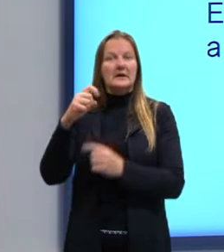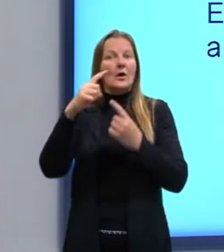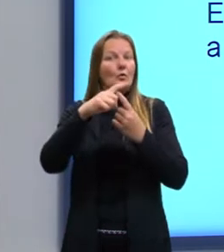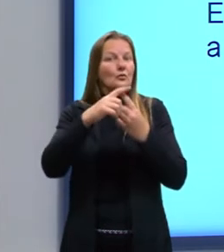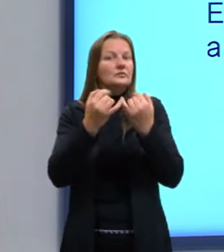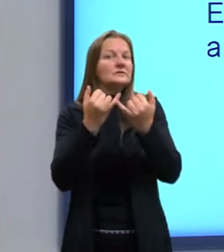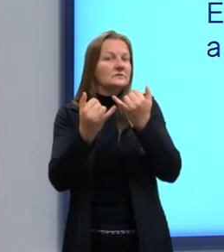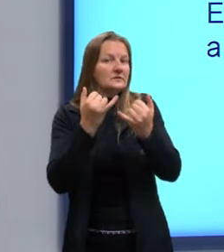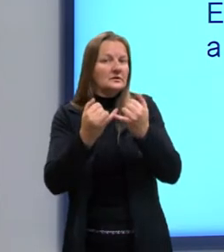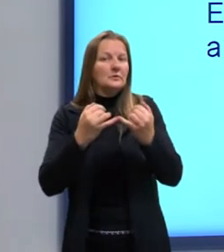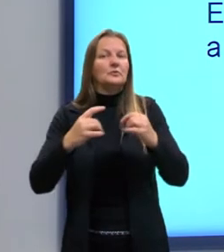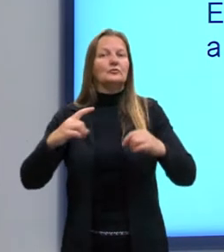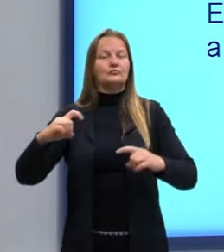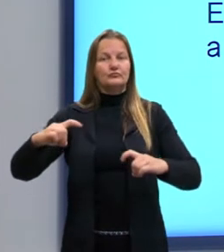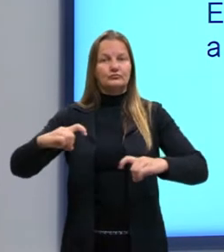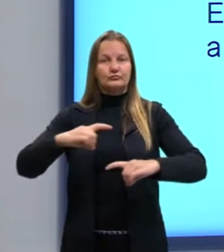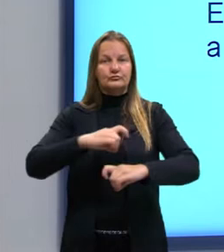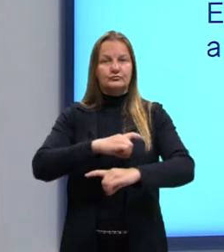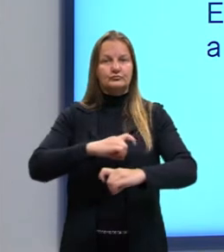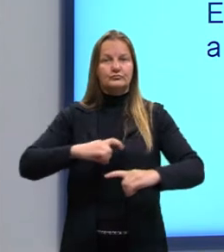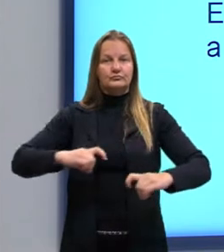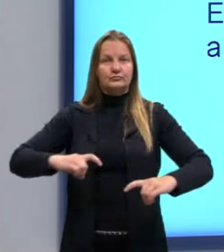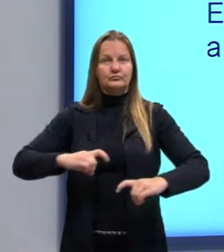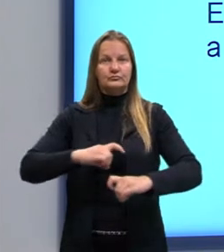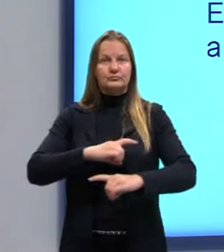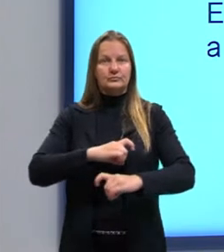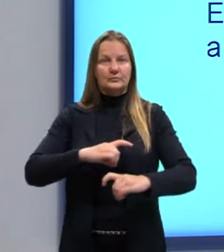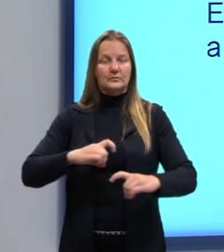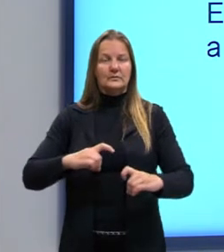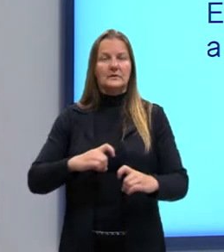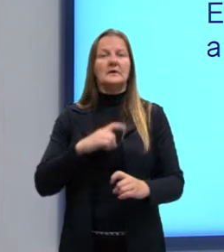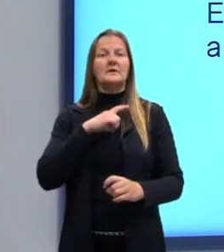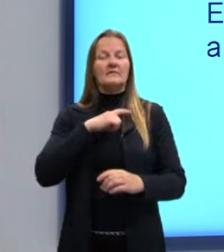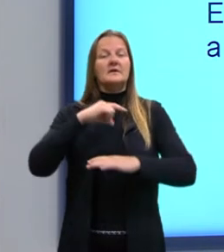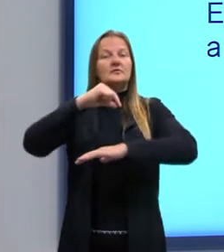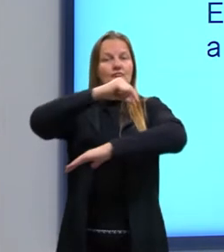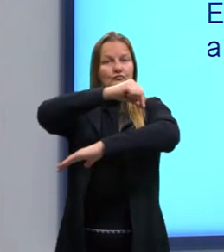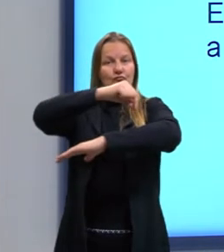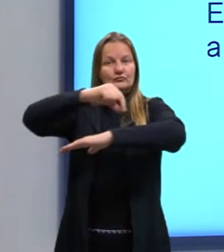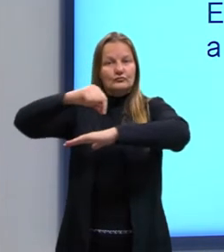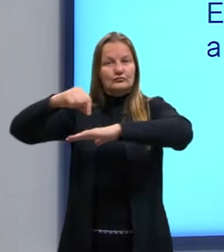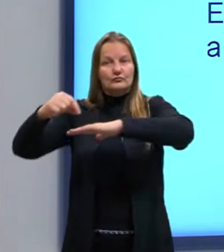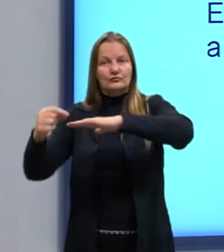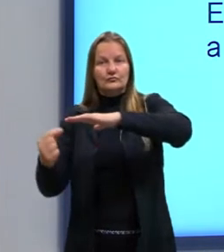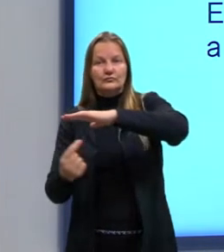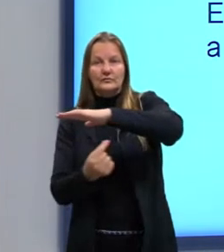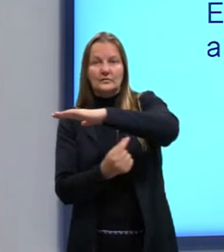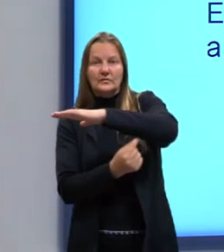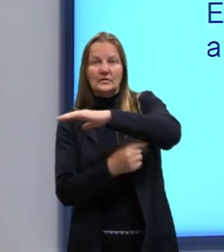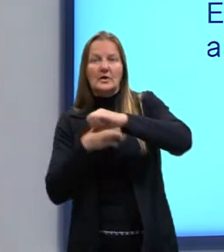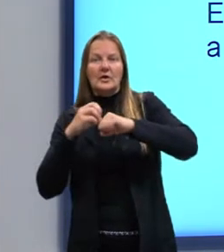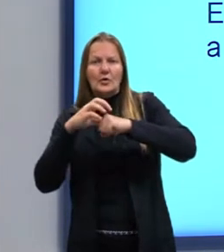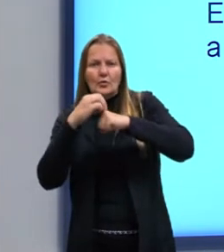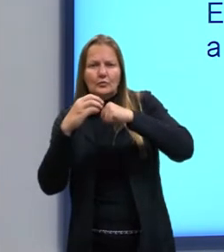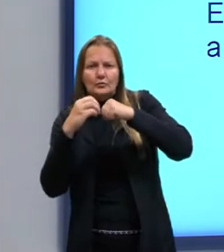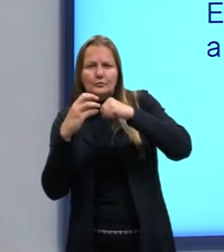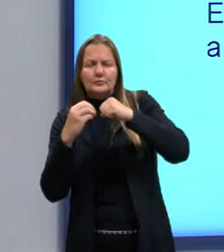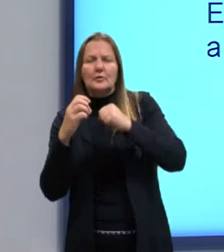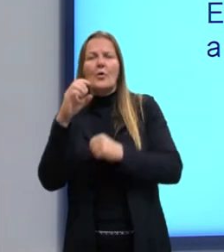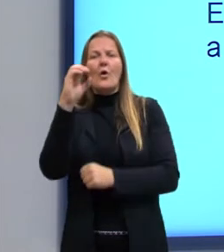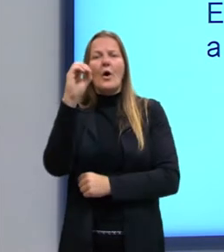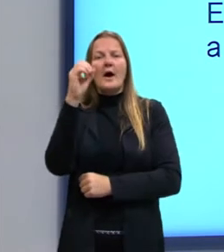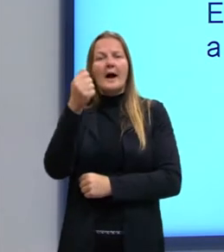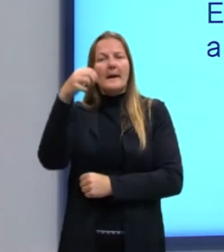realizam a quimiosíntese, gente. Que interessante, né? Elas oxidam a amônia, no caso das nitrossomas,